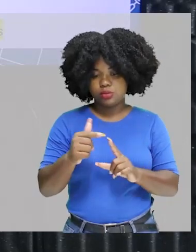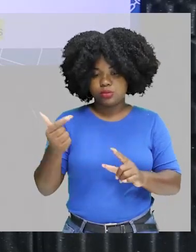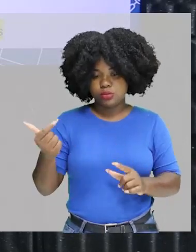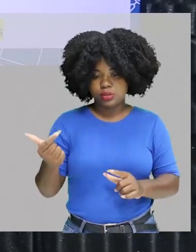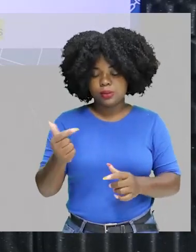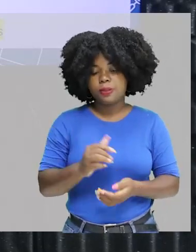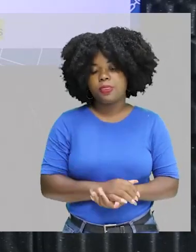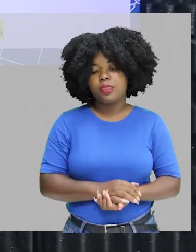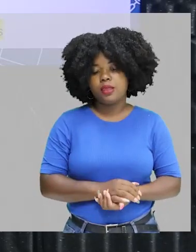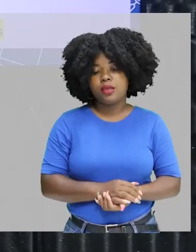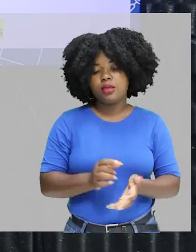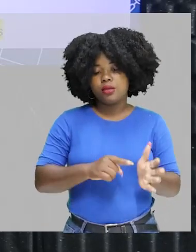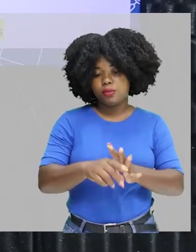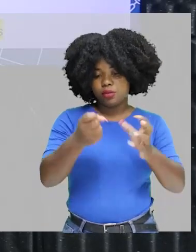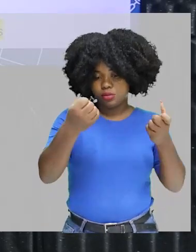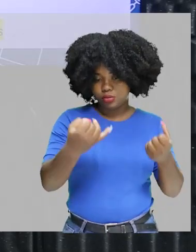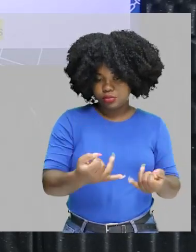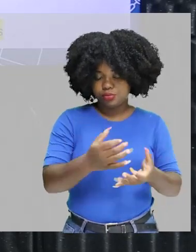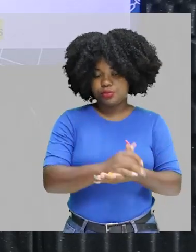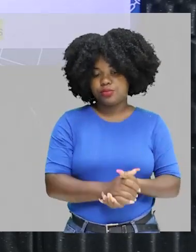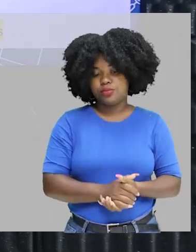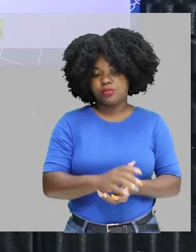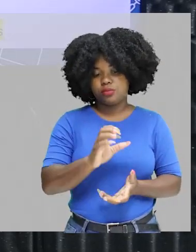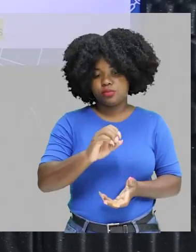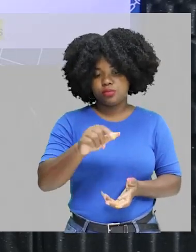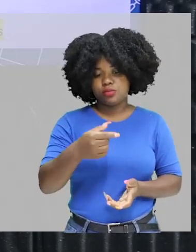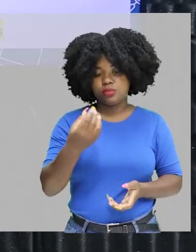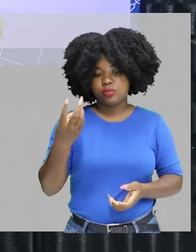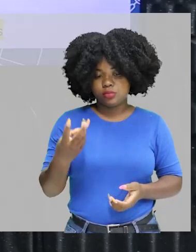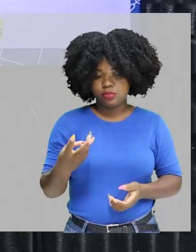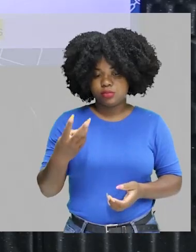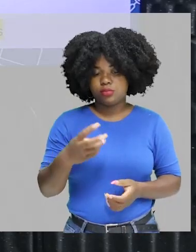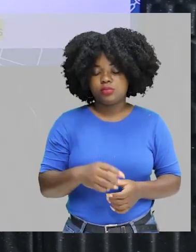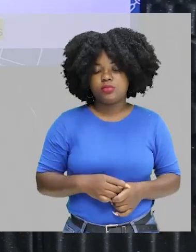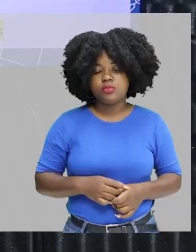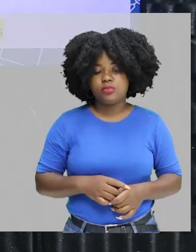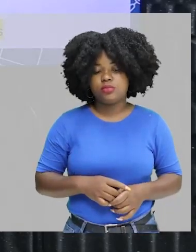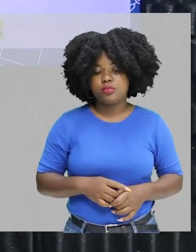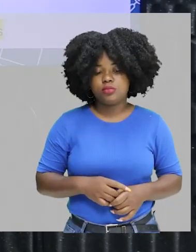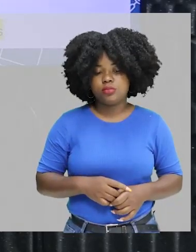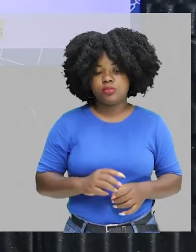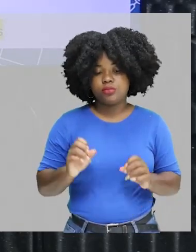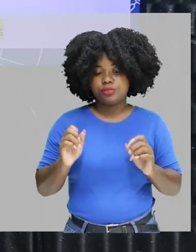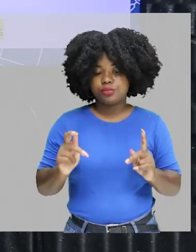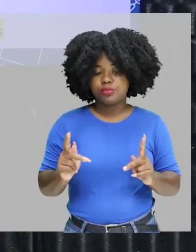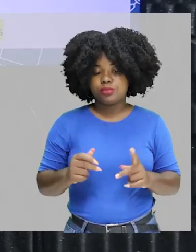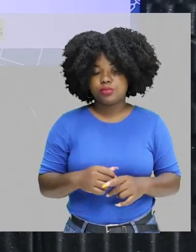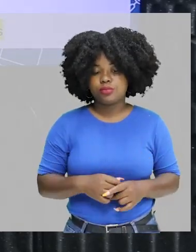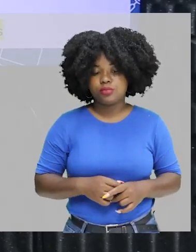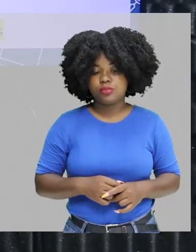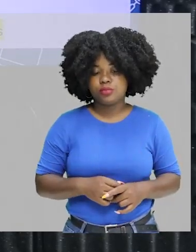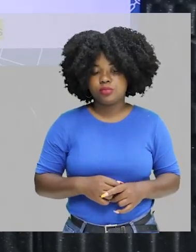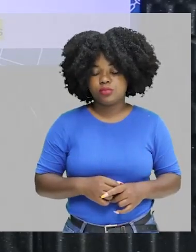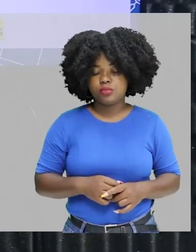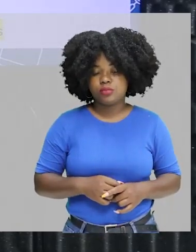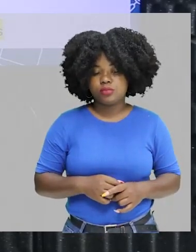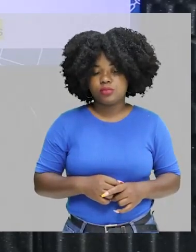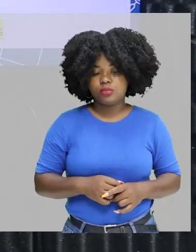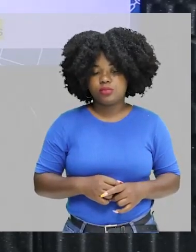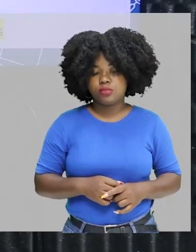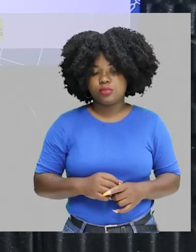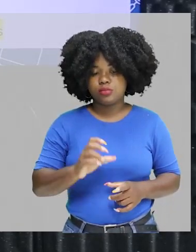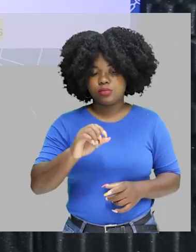que a questão nos deu o valor, 0,3. Tudo bem, turminha? Então, olha só.